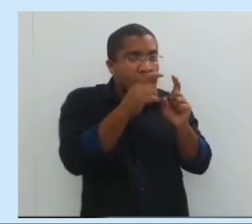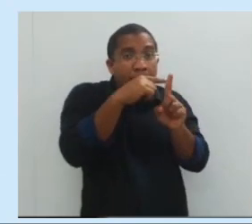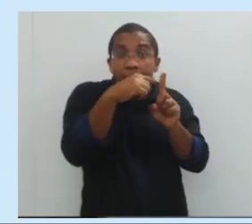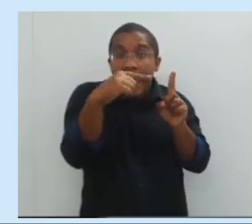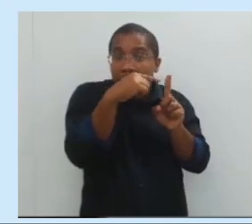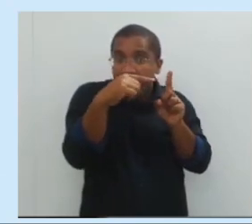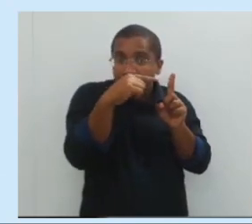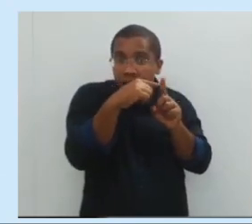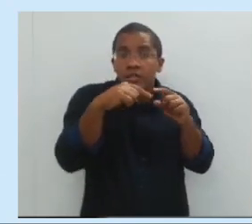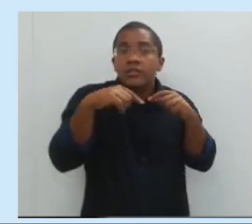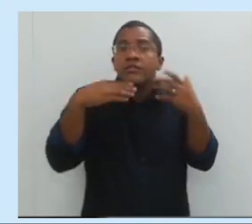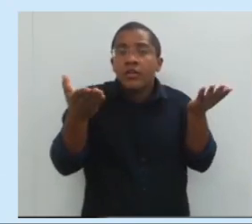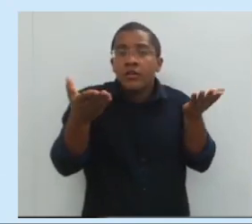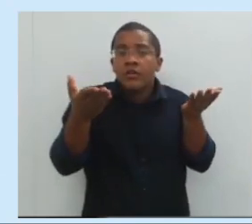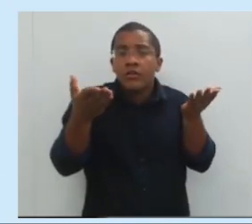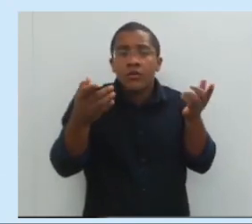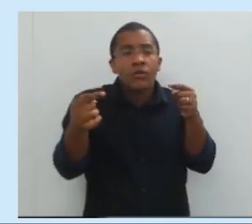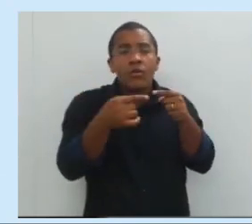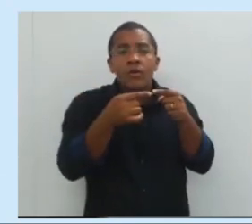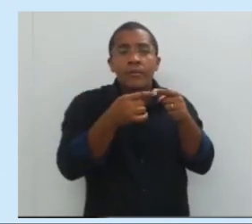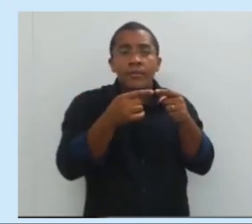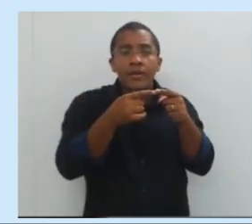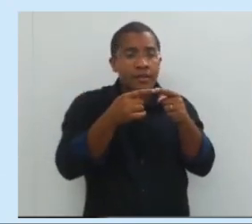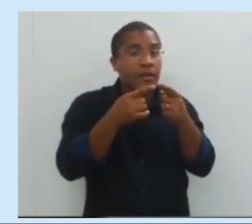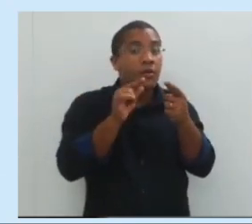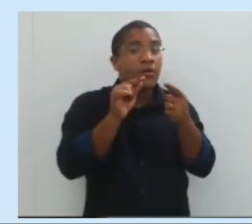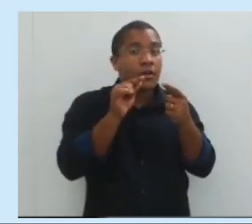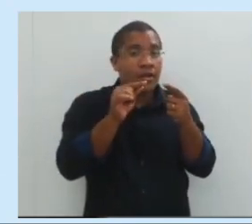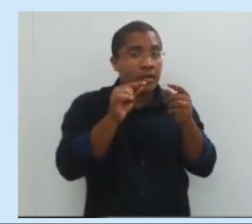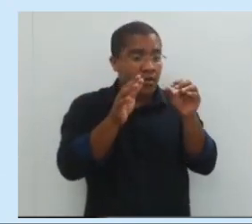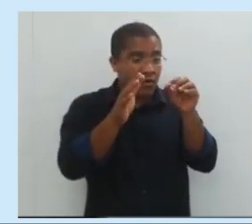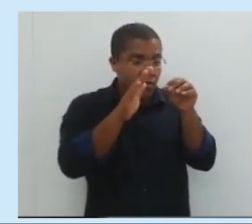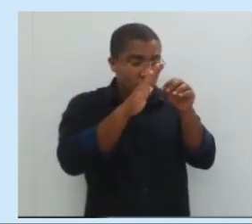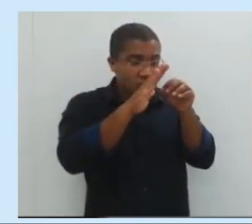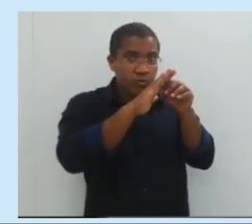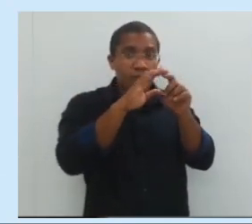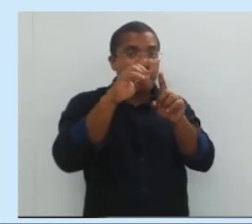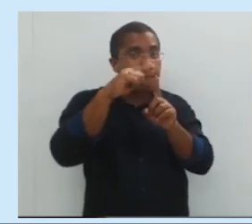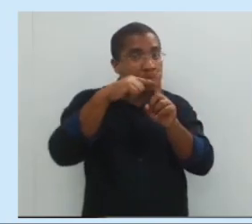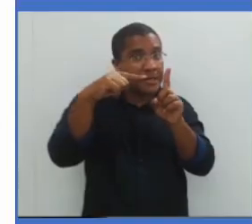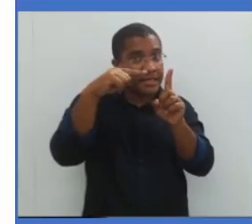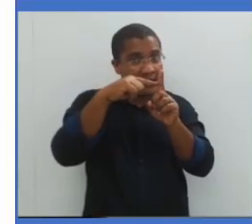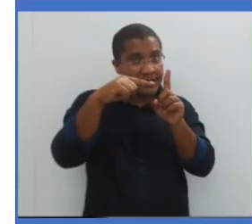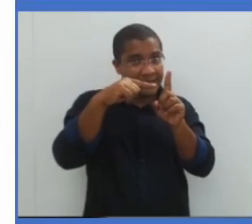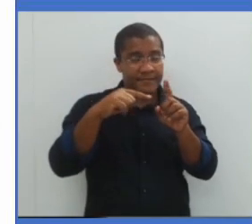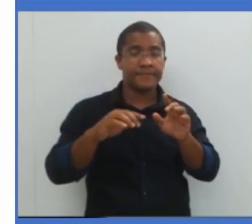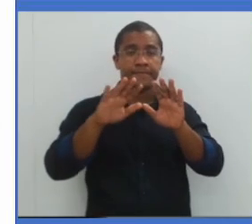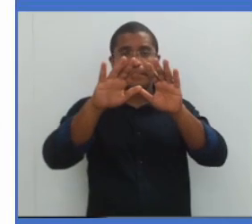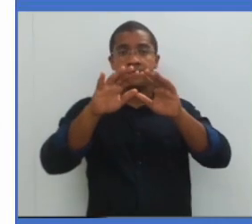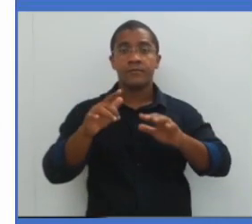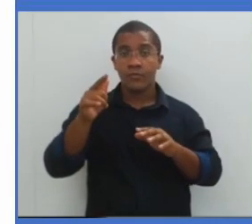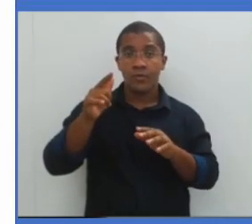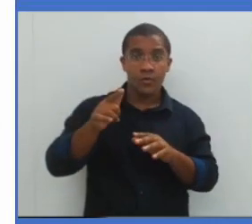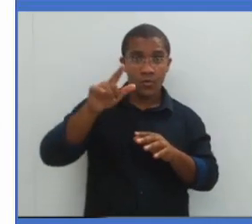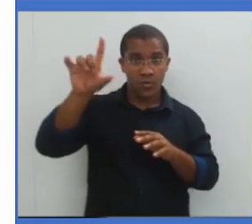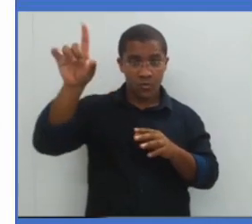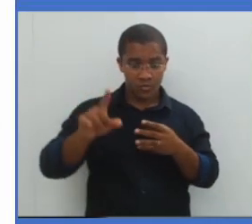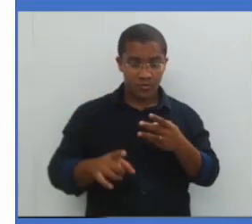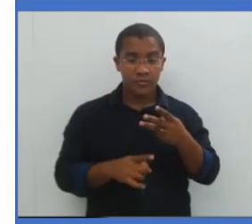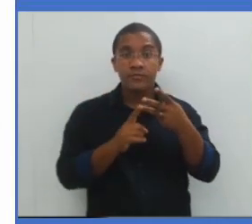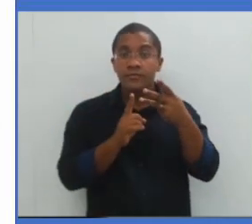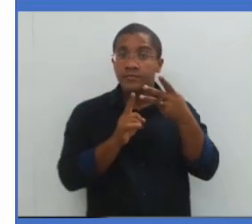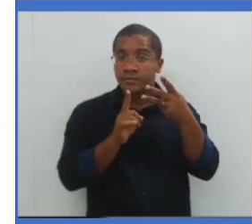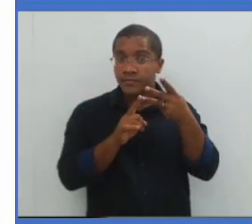do Sol, significa que a eclipse solar é parcial. E eu tenho aquela eclipse